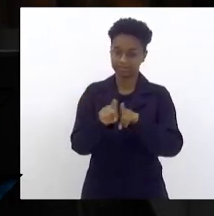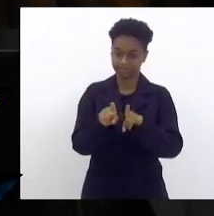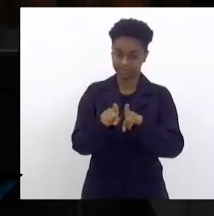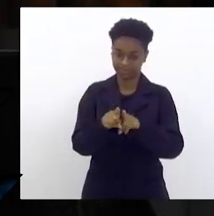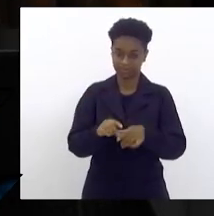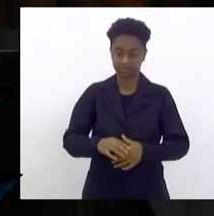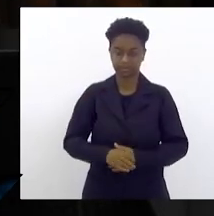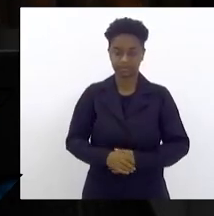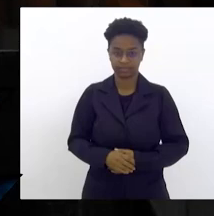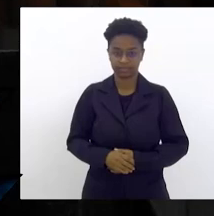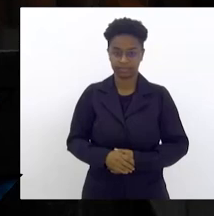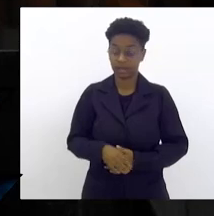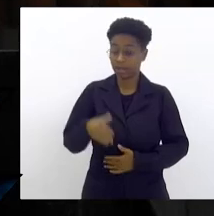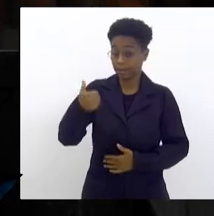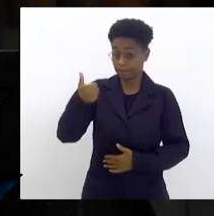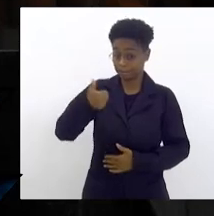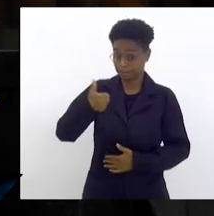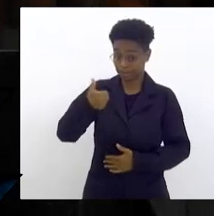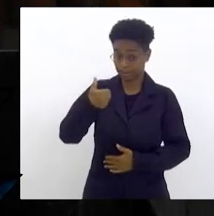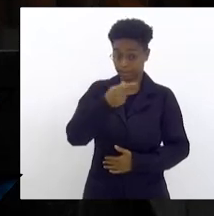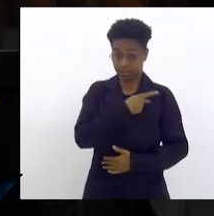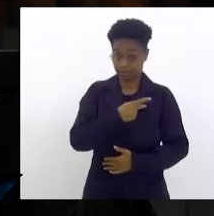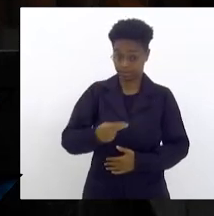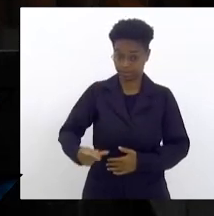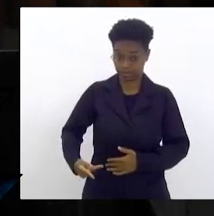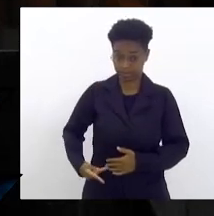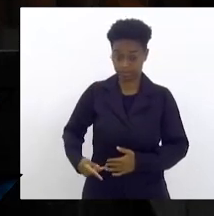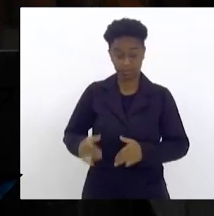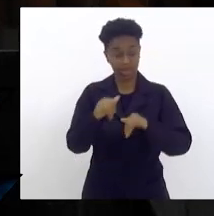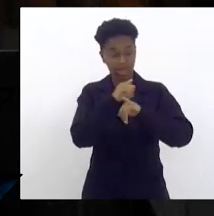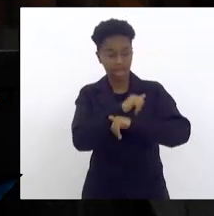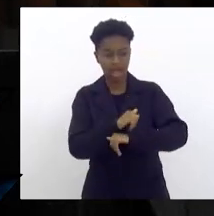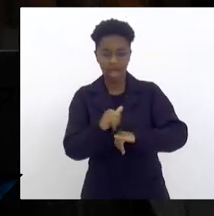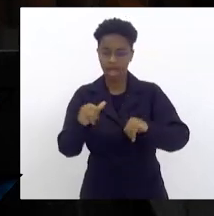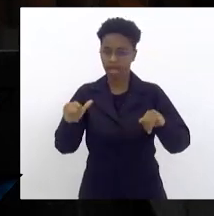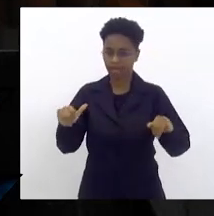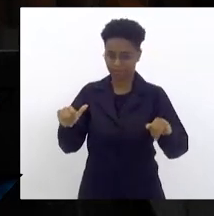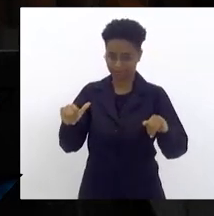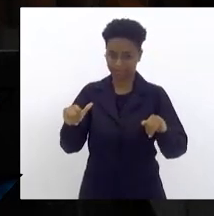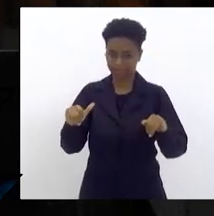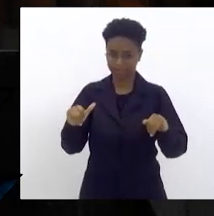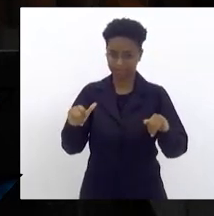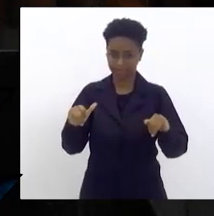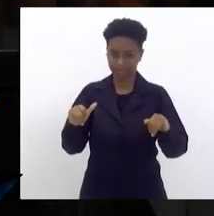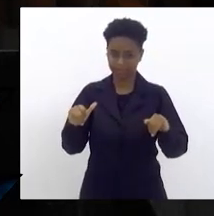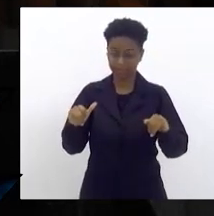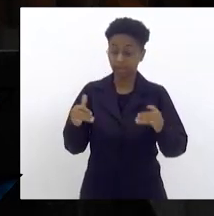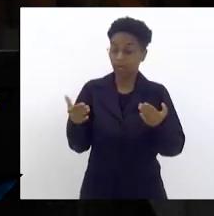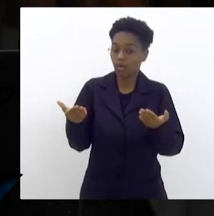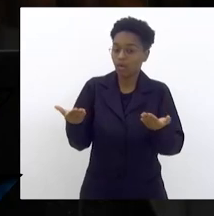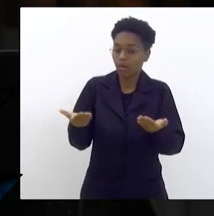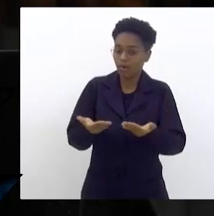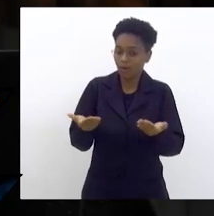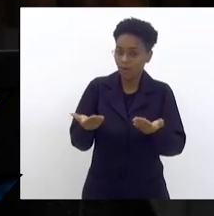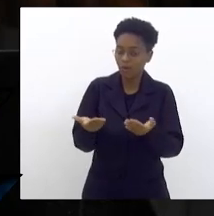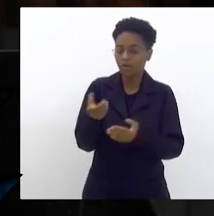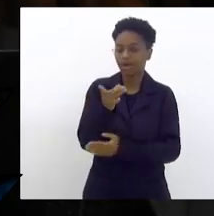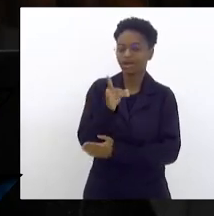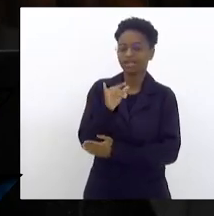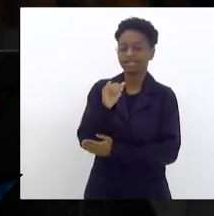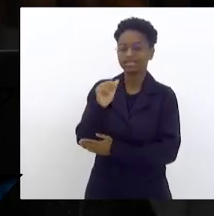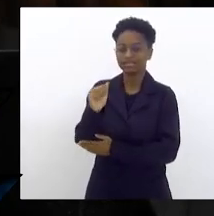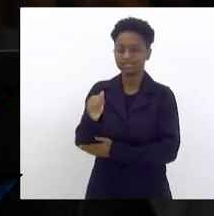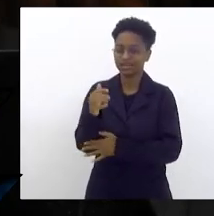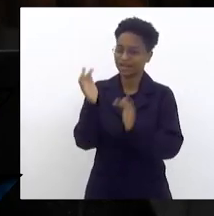Primeiro, senhor presidente, desejar a vossa excelência um dia de hoje repleto